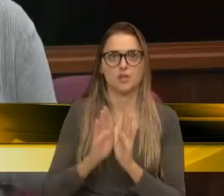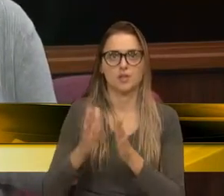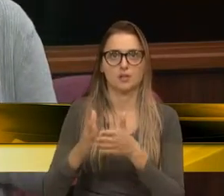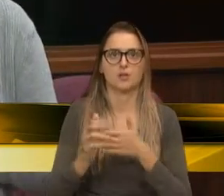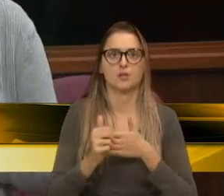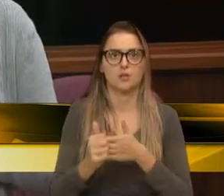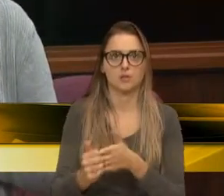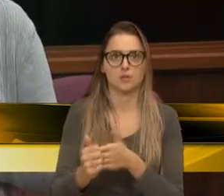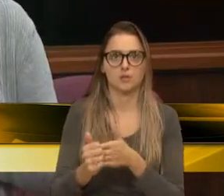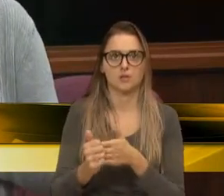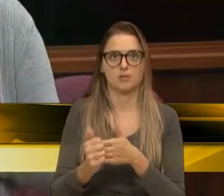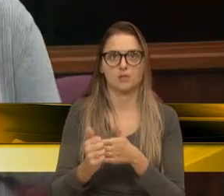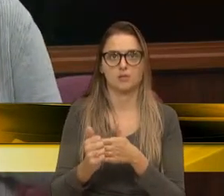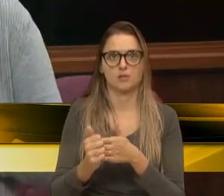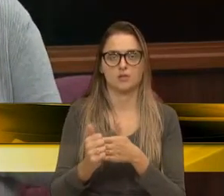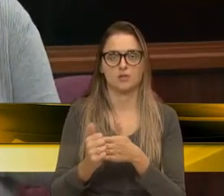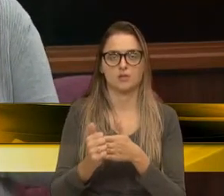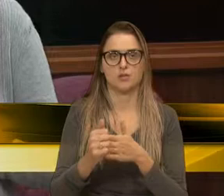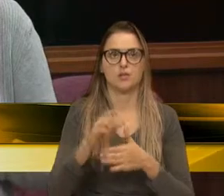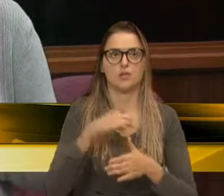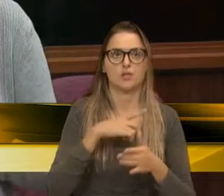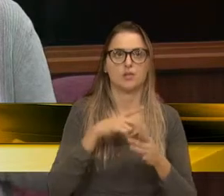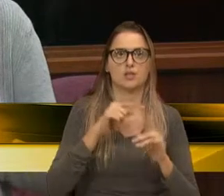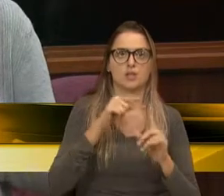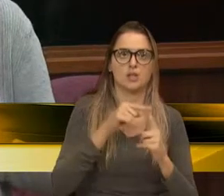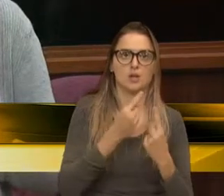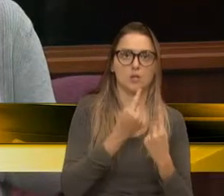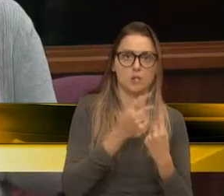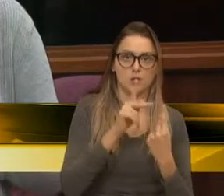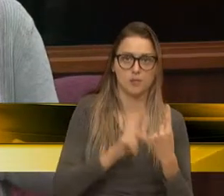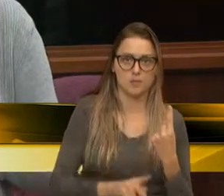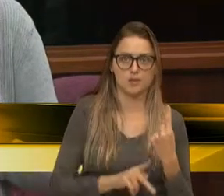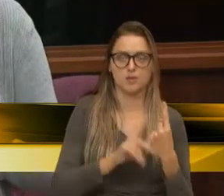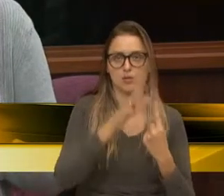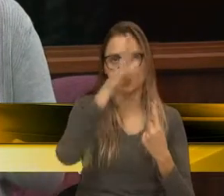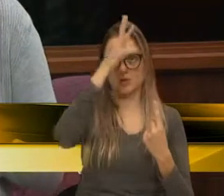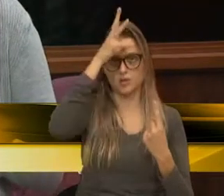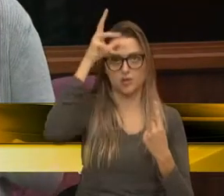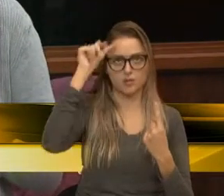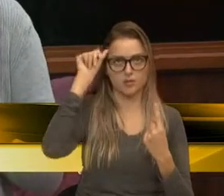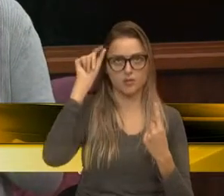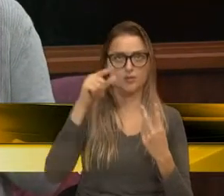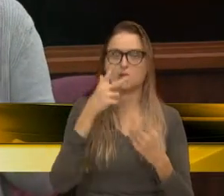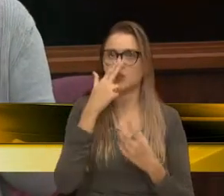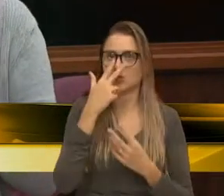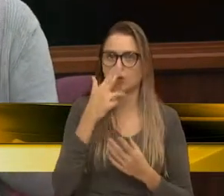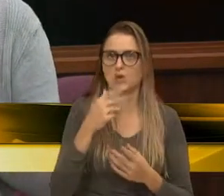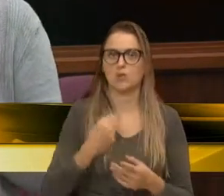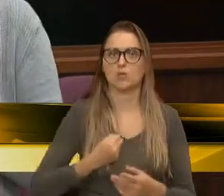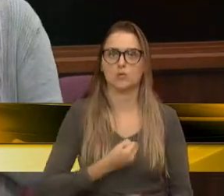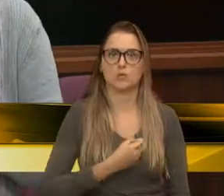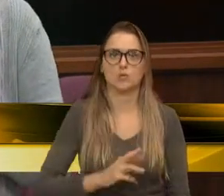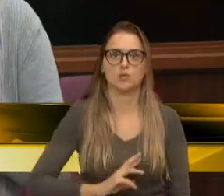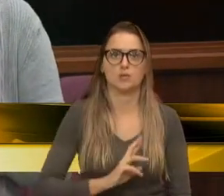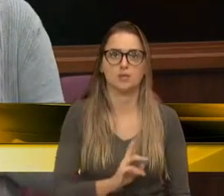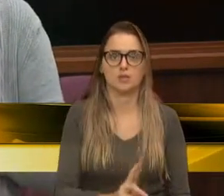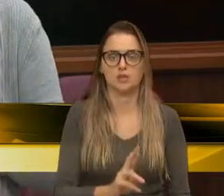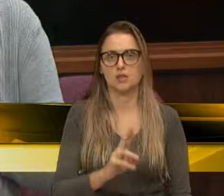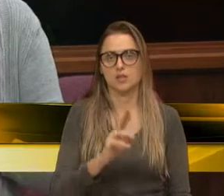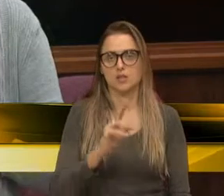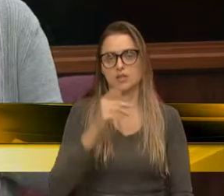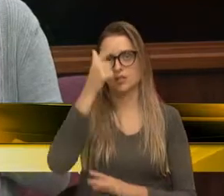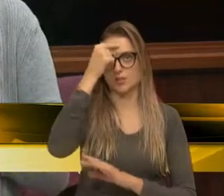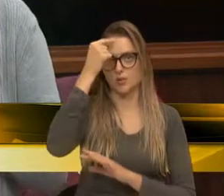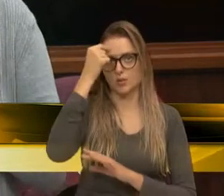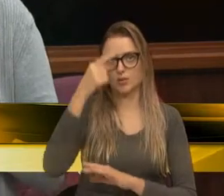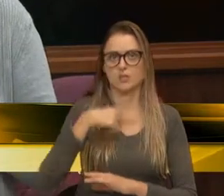composto, então, um membro do órgão municipal, igual ao número de representação das universidades conveniadas, igual